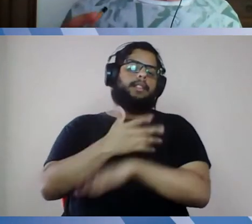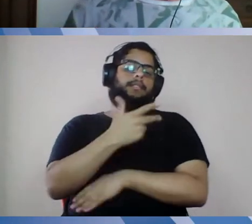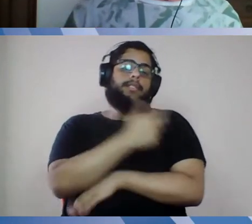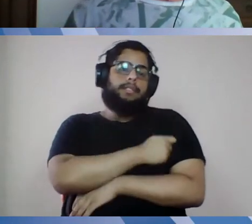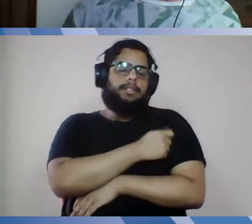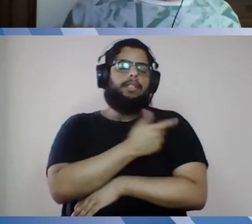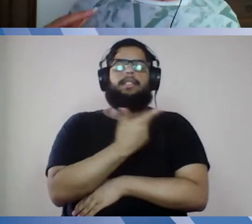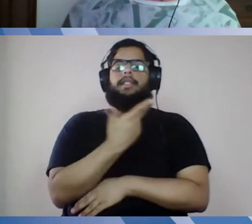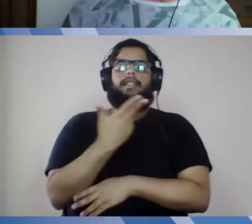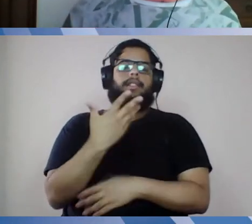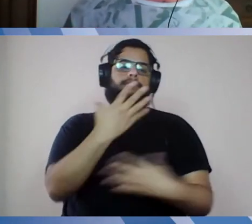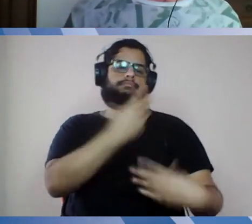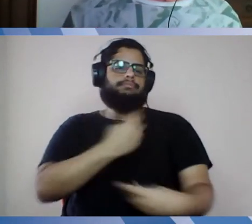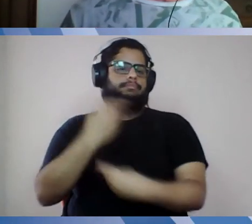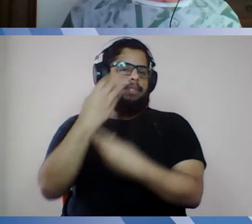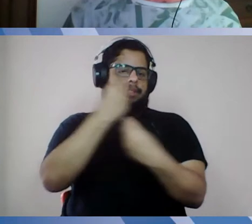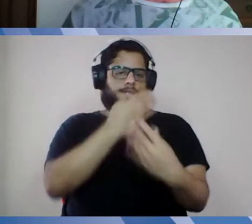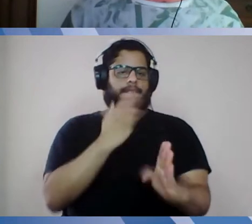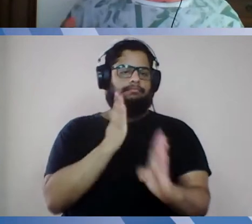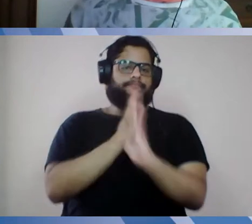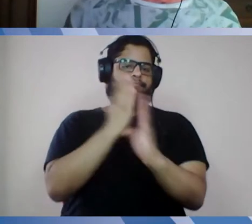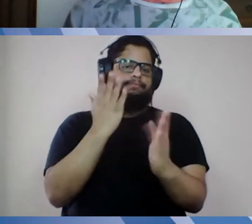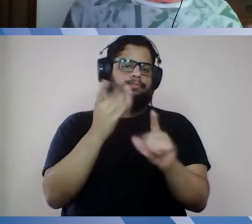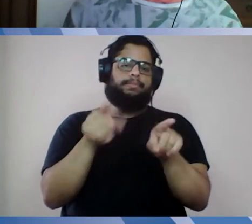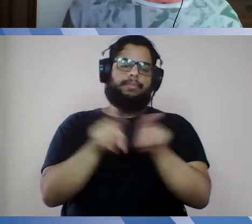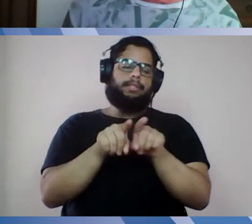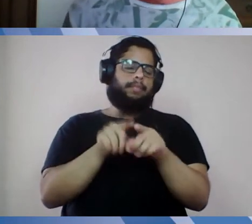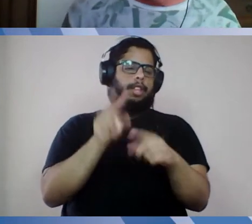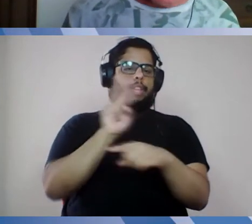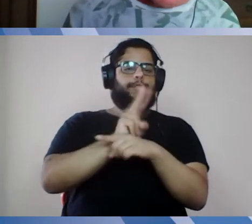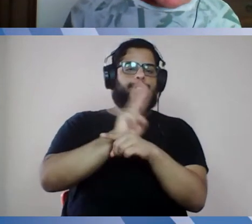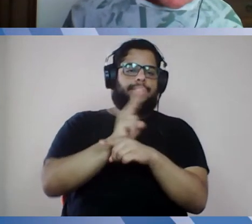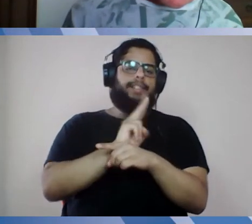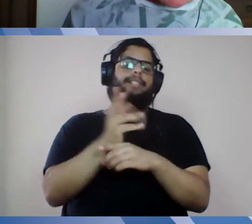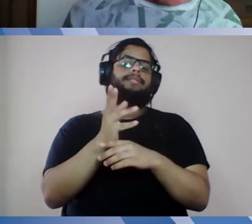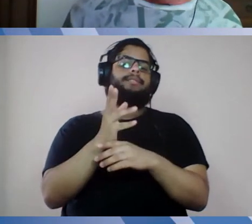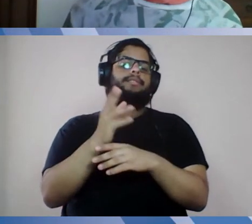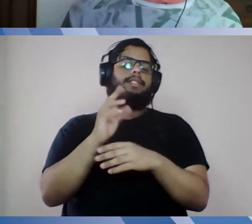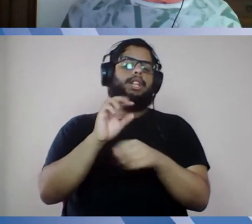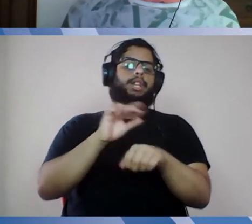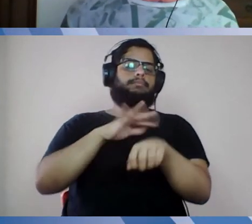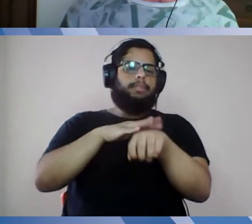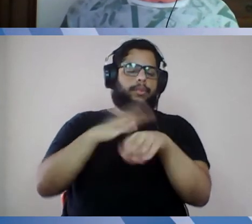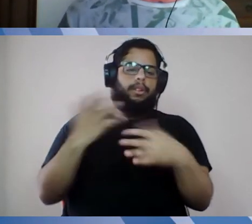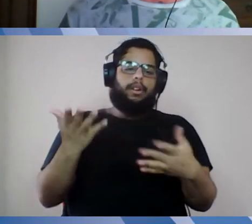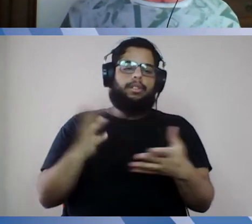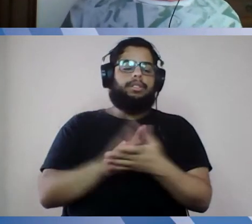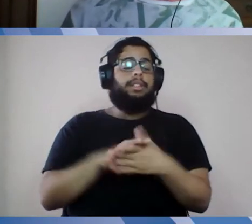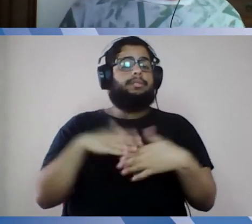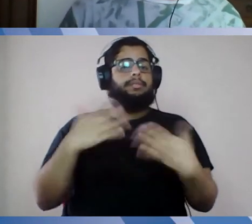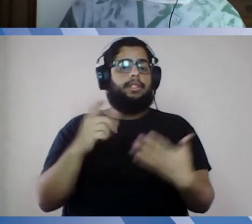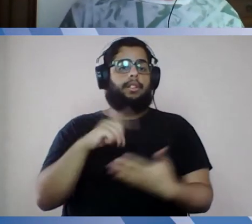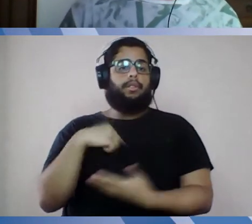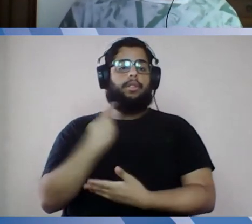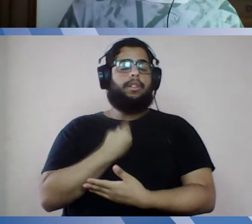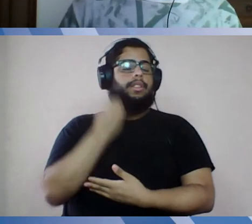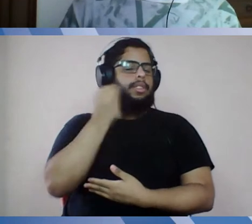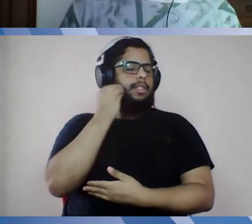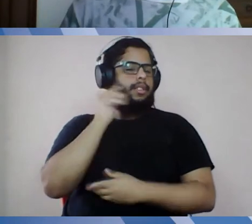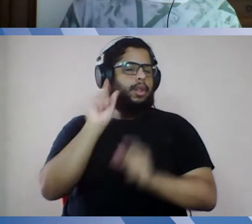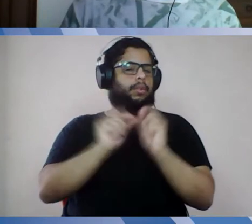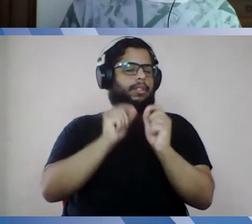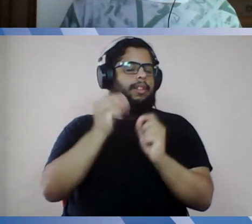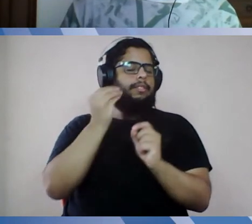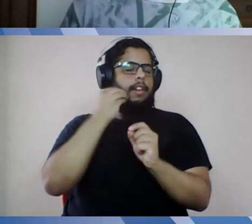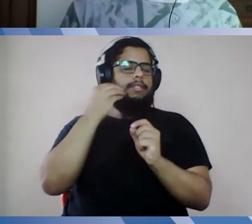de diagnóstico, de vigilância epidemiológica intensiva e uma série de outras ações. Então, o que nós estamos tentando fazer é encurtar esse